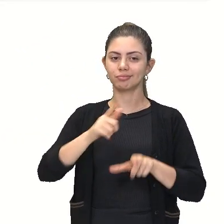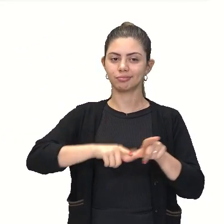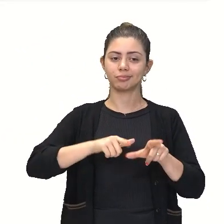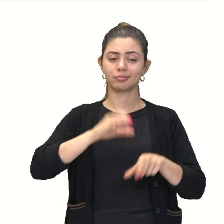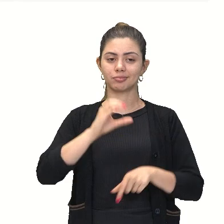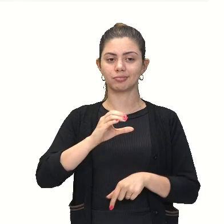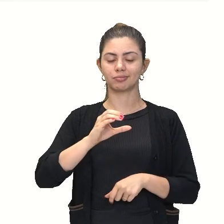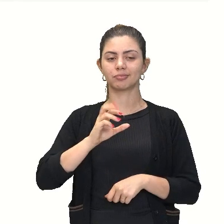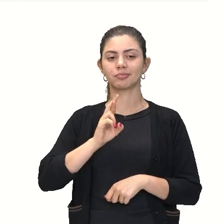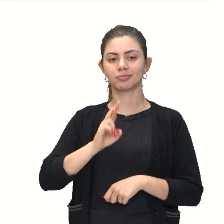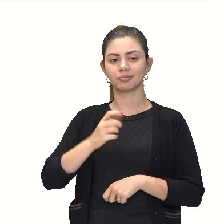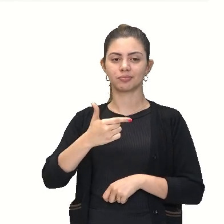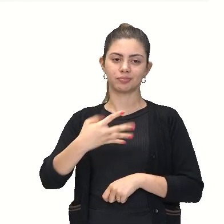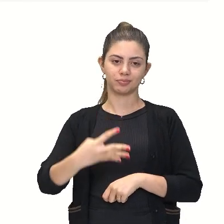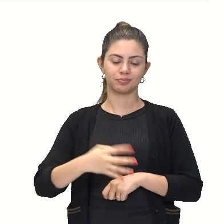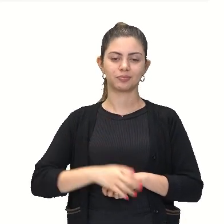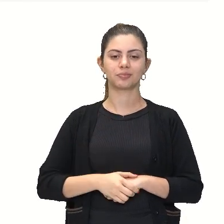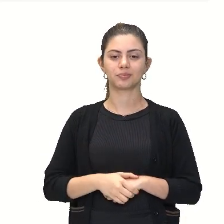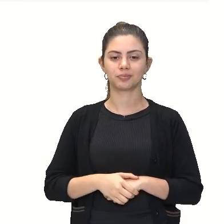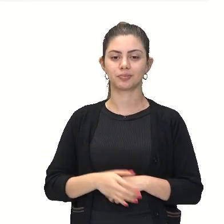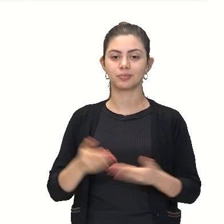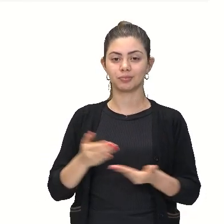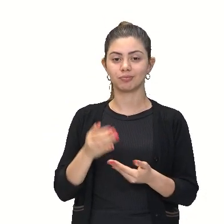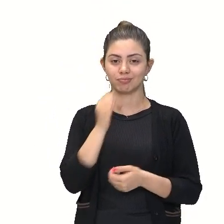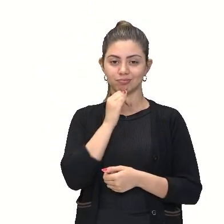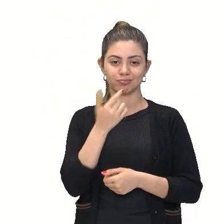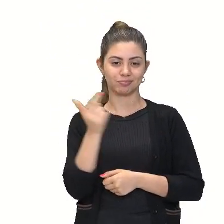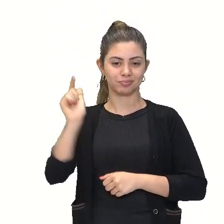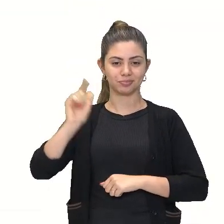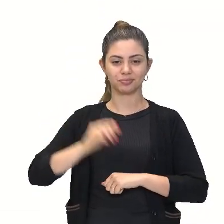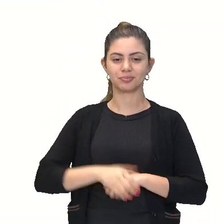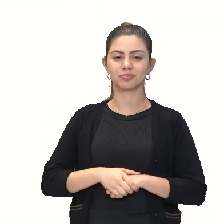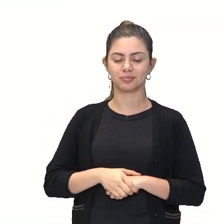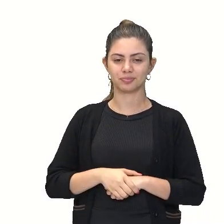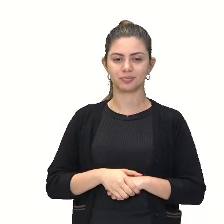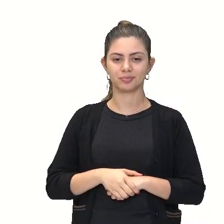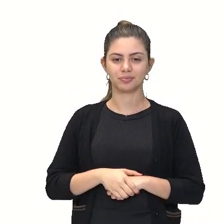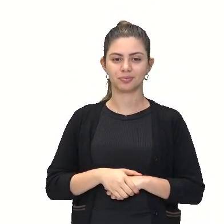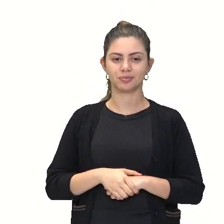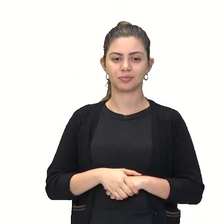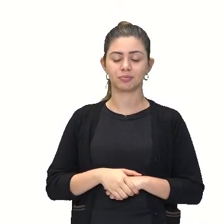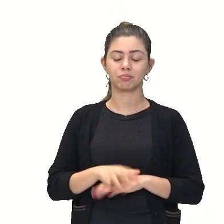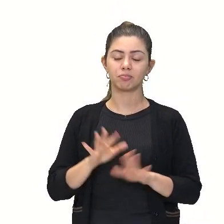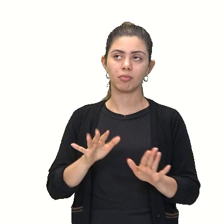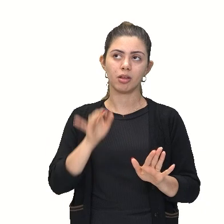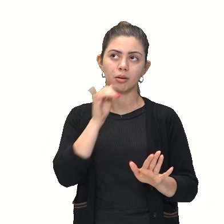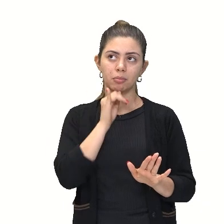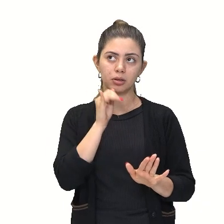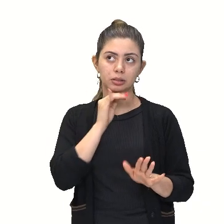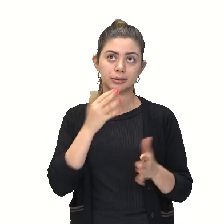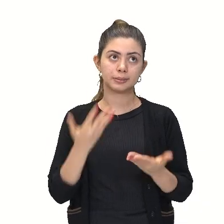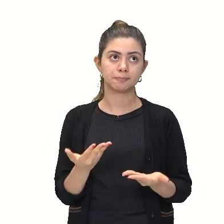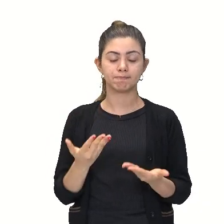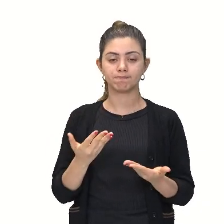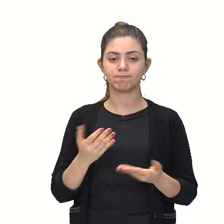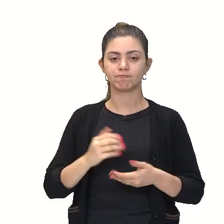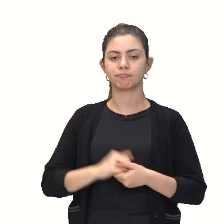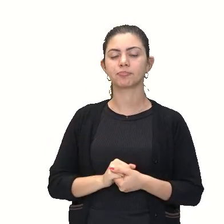ó, a letra C, vinte e quatro. Vamos ver mais exemplo, ó, mais exemplo aqui. Vamos supor que eu tenha agora, olha,